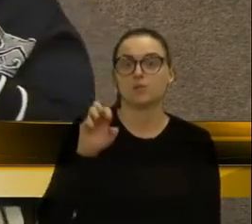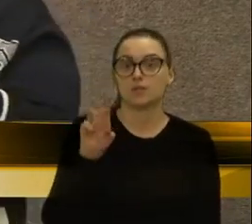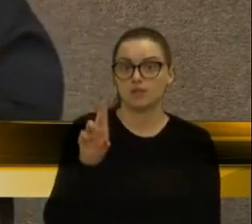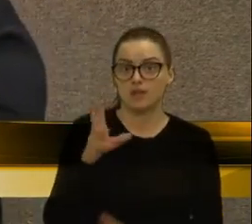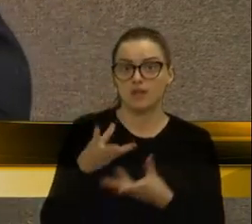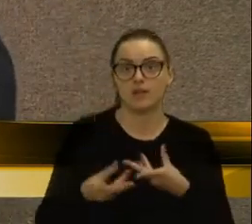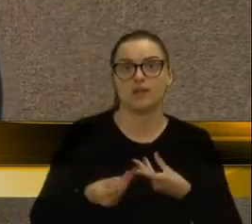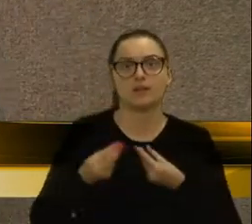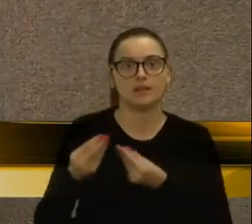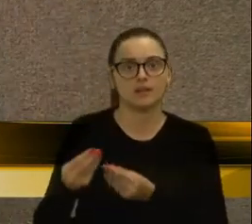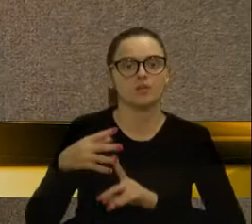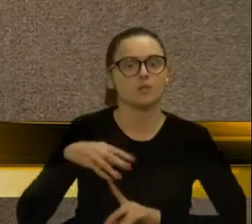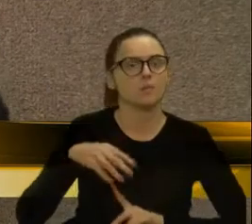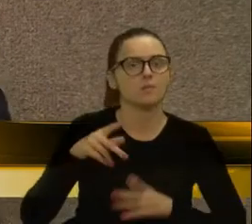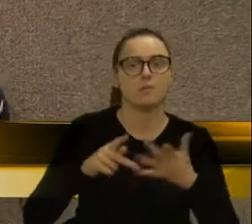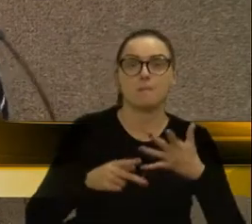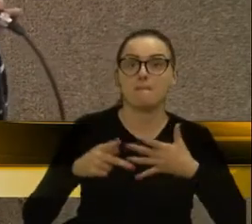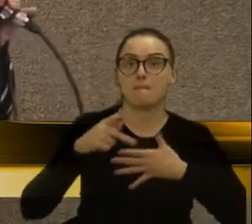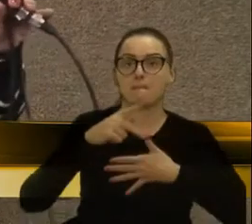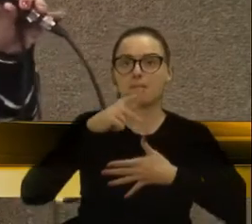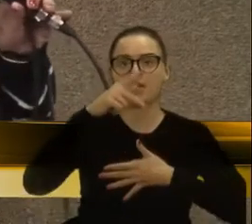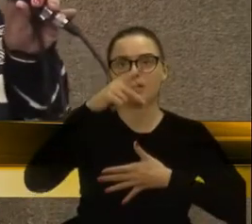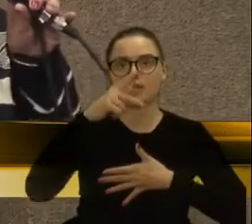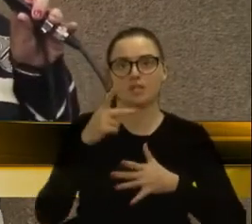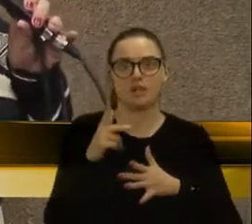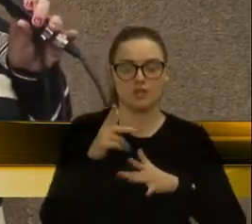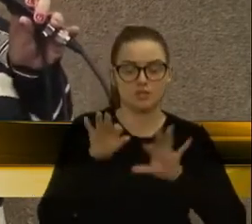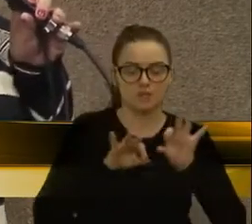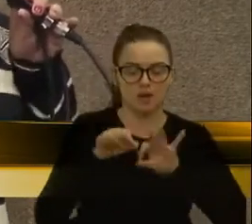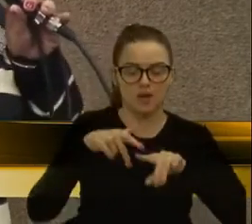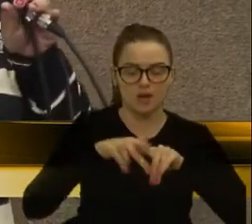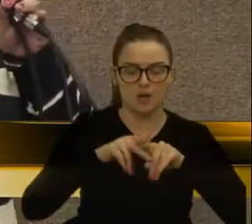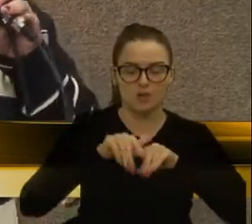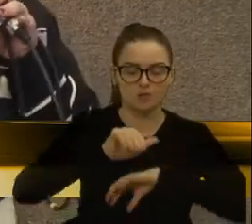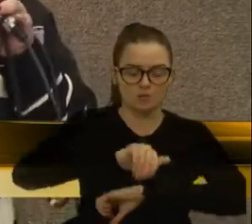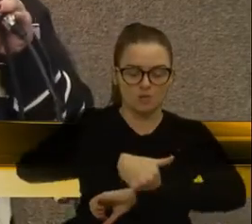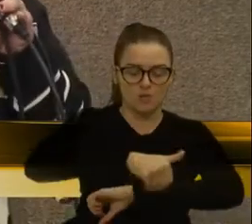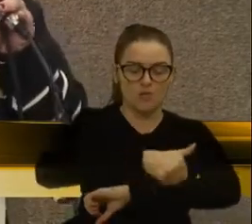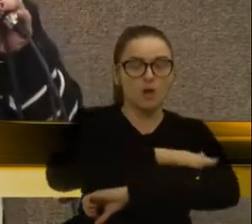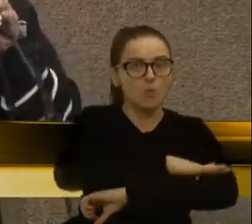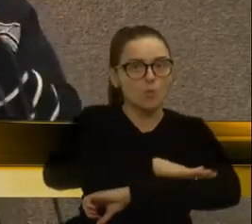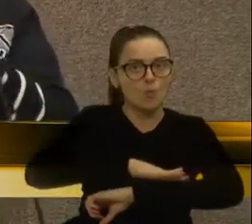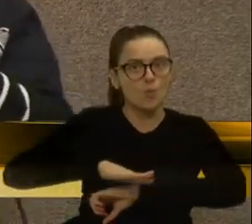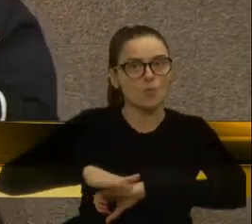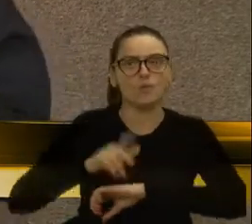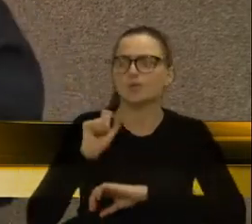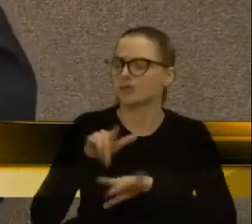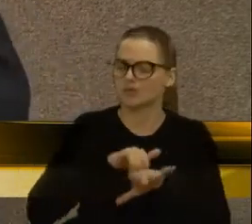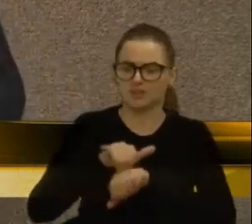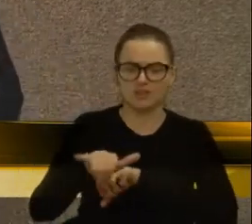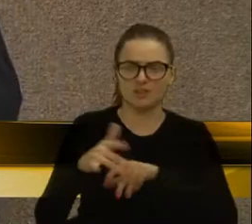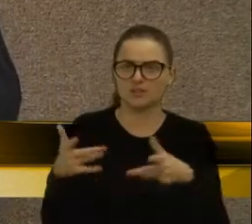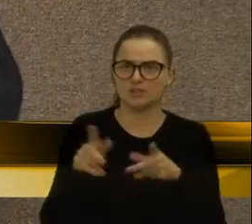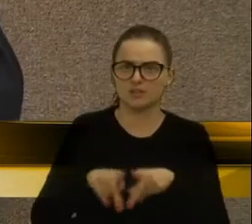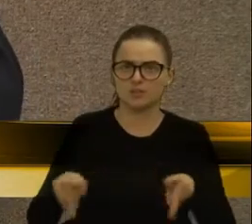prioridade aos tapa-buracos. Então, que enganação é essa?